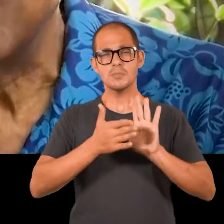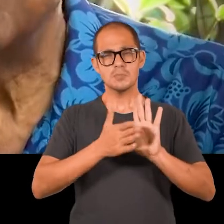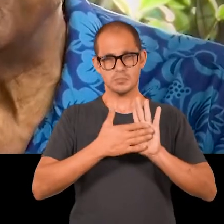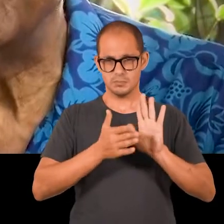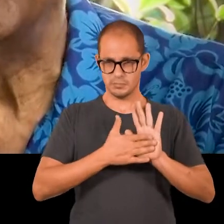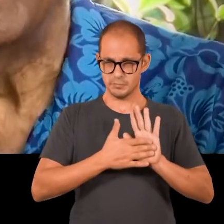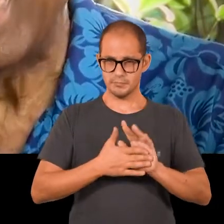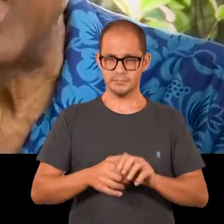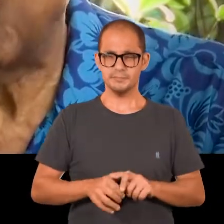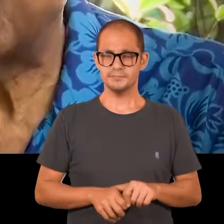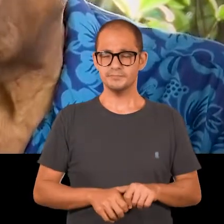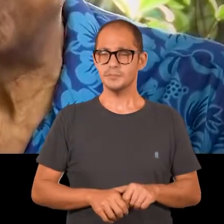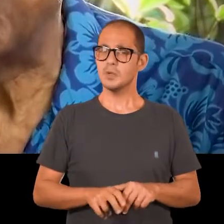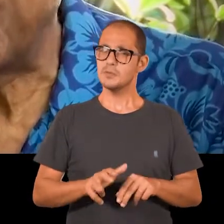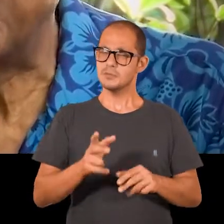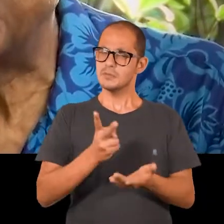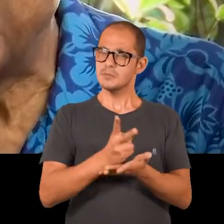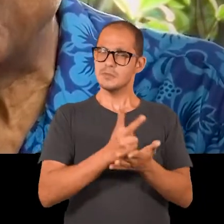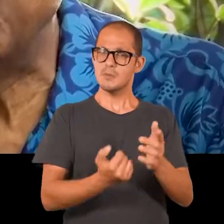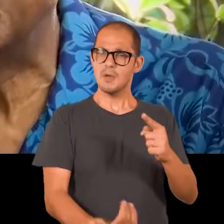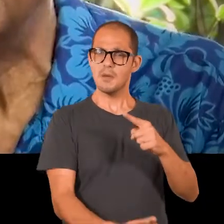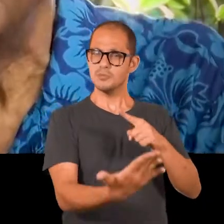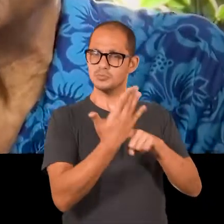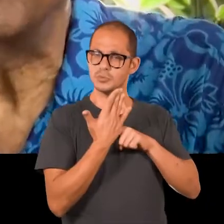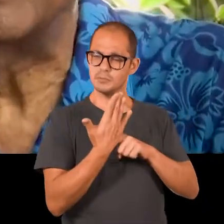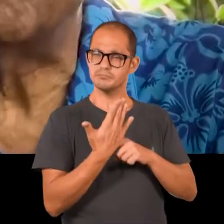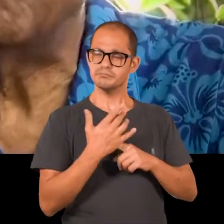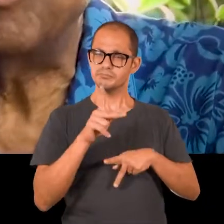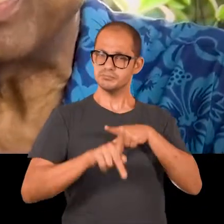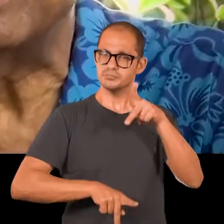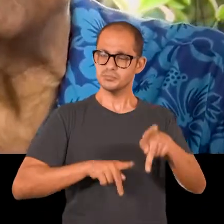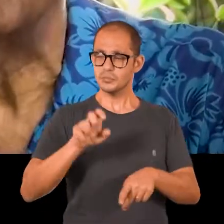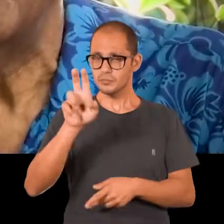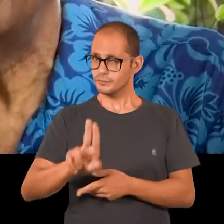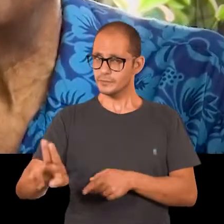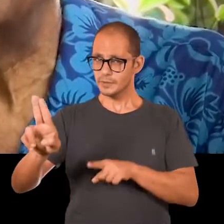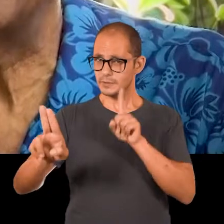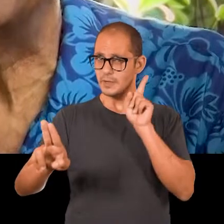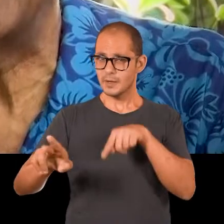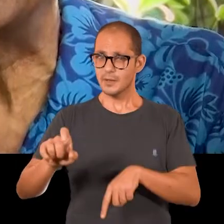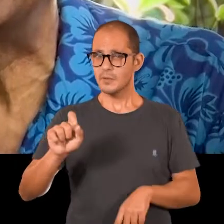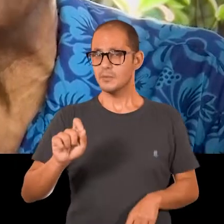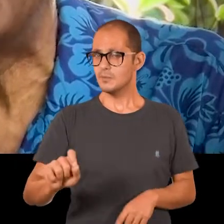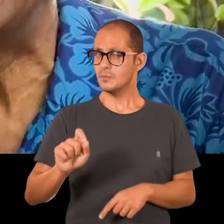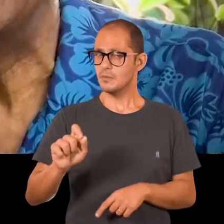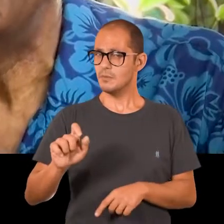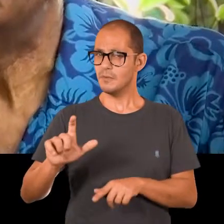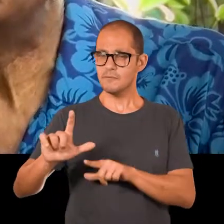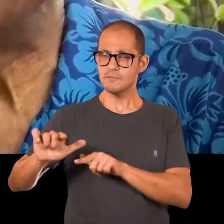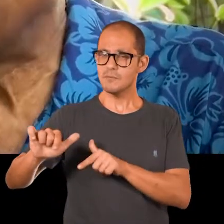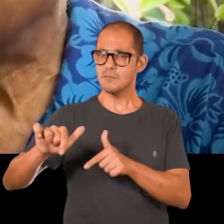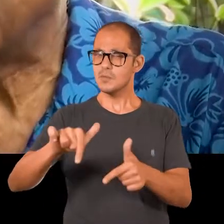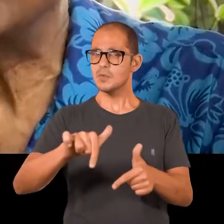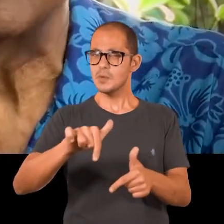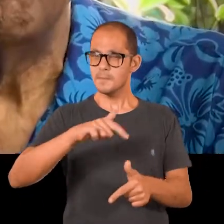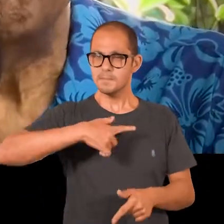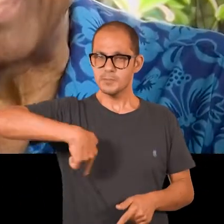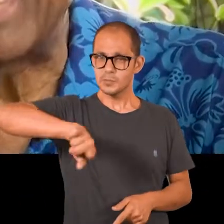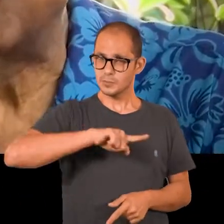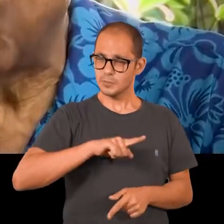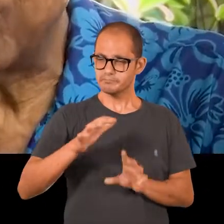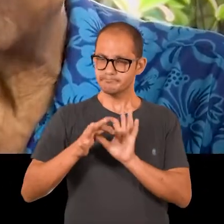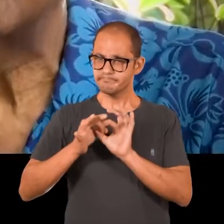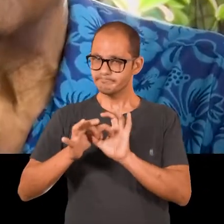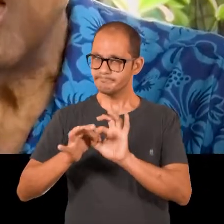enfim, a nosso favor, a favor do público. A universidade pública é isso. É uma universidade que trabalha por nós,